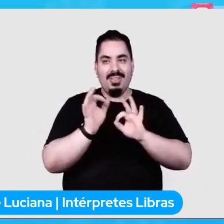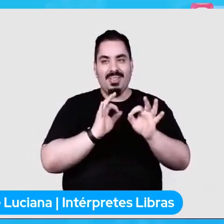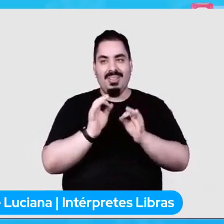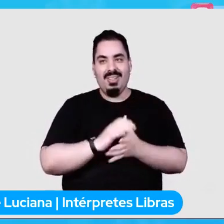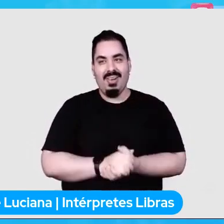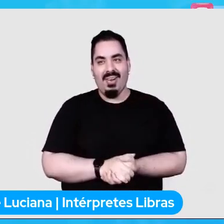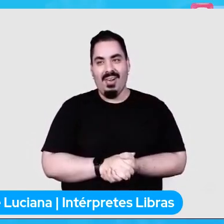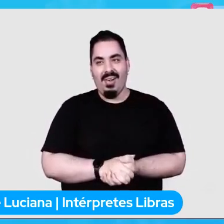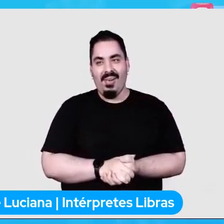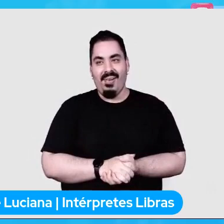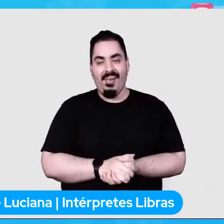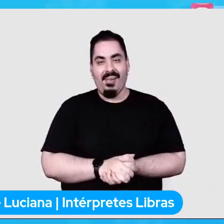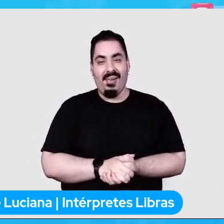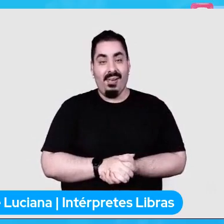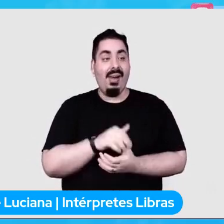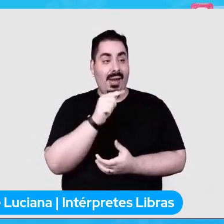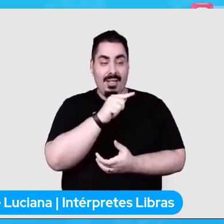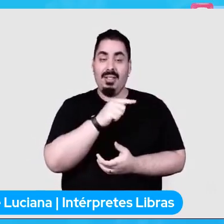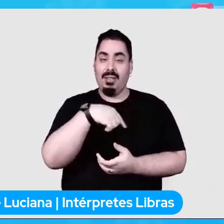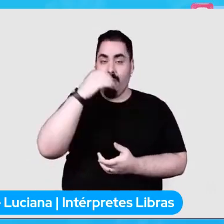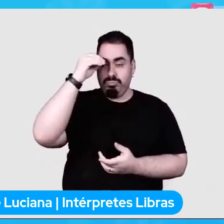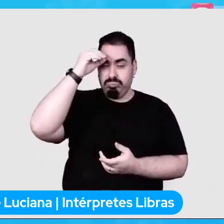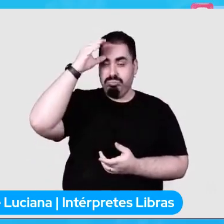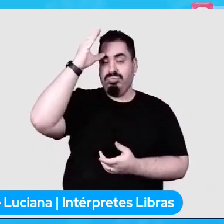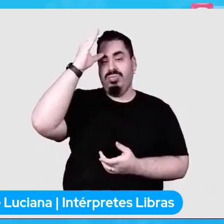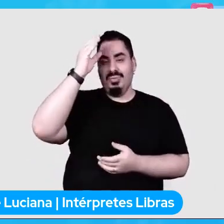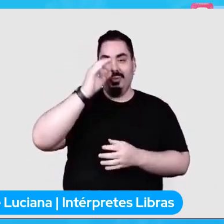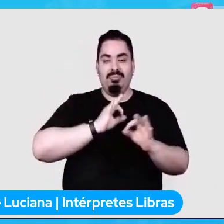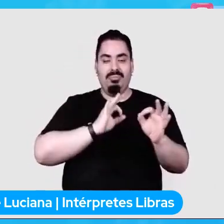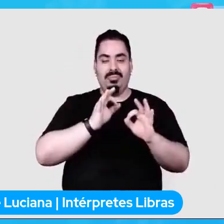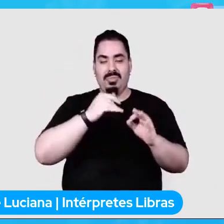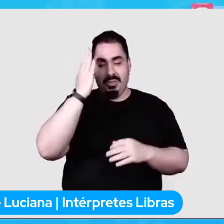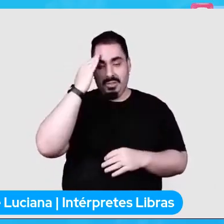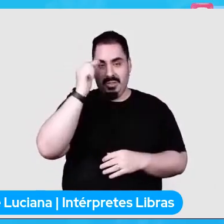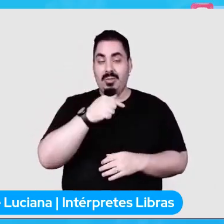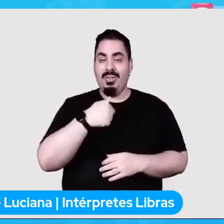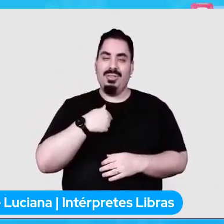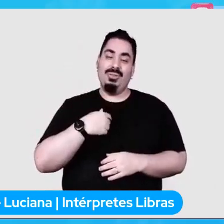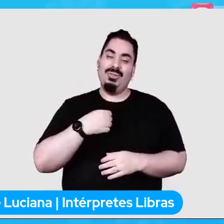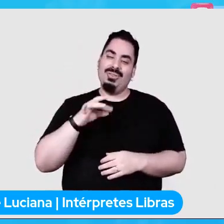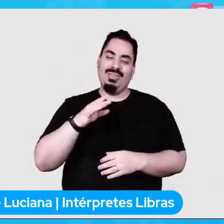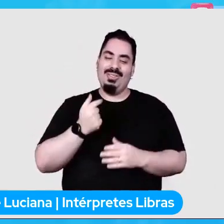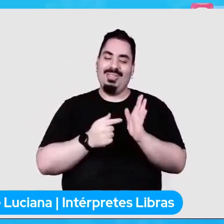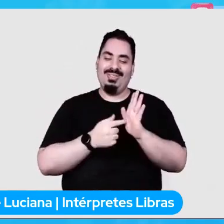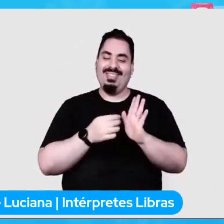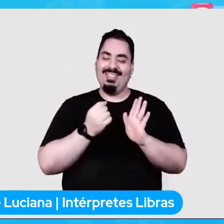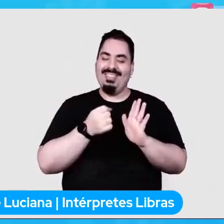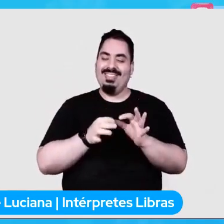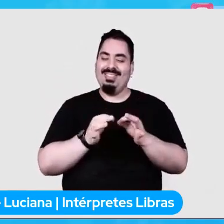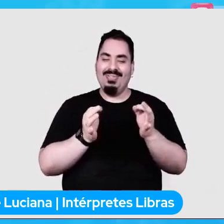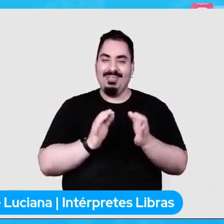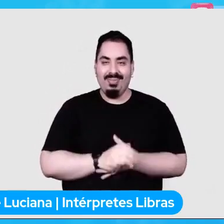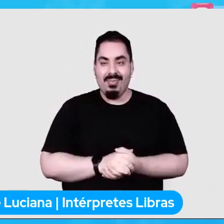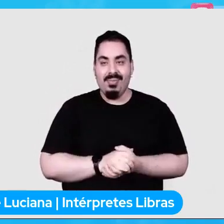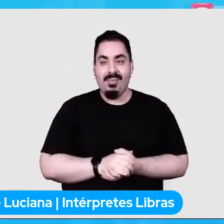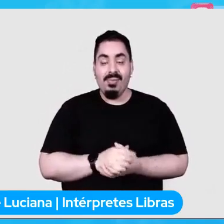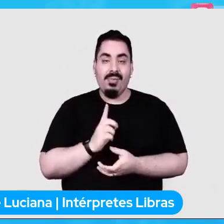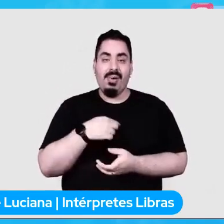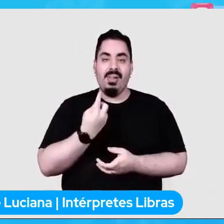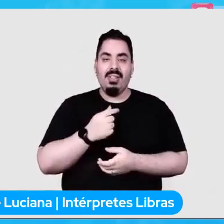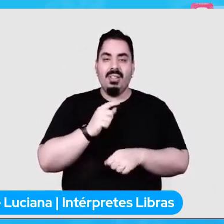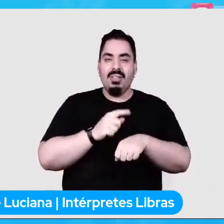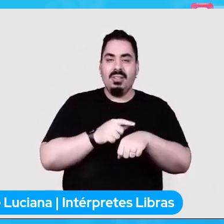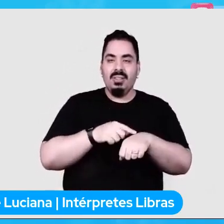não ele é que manja ele é que manja tô aqui só de de gaiato mesmo a gente ainda tem aqui uns 10 minutinhos pra